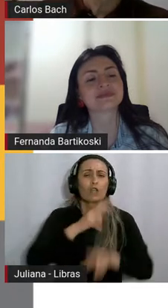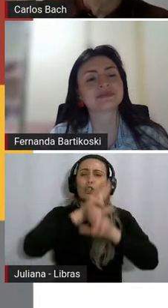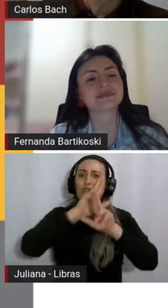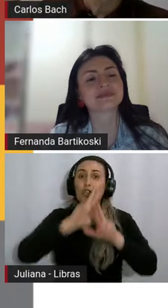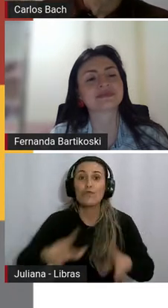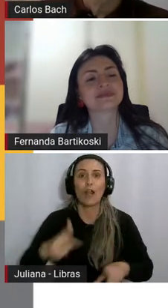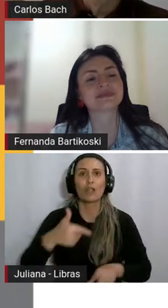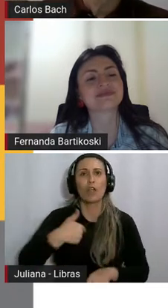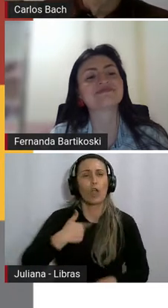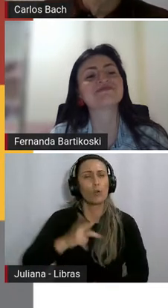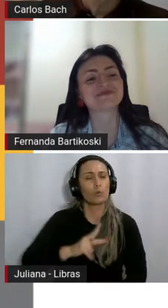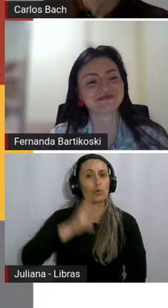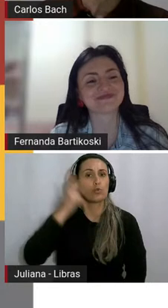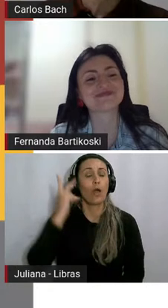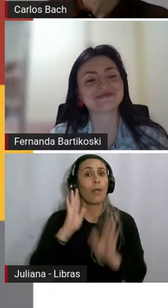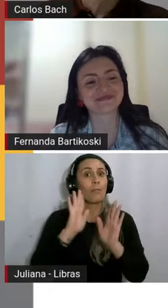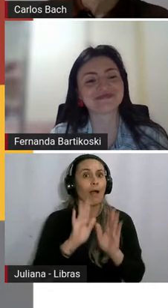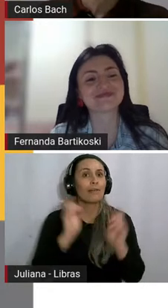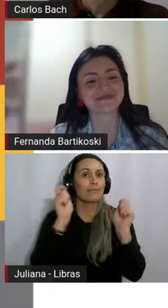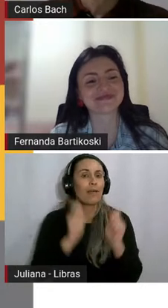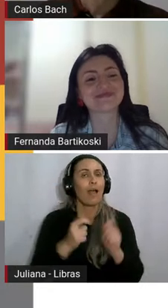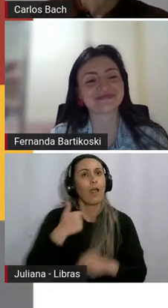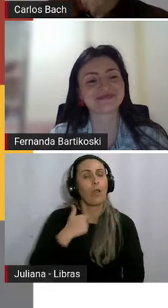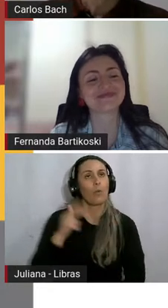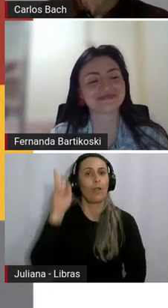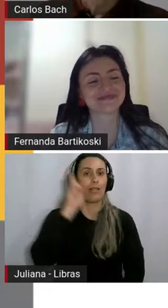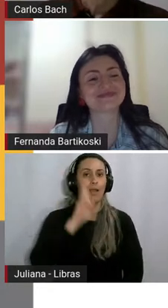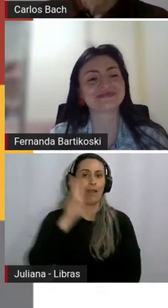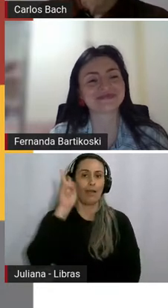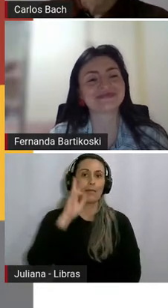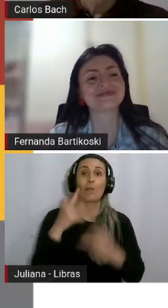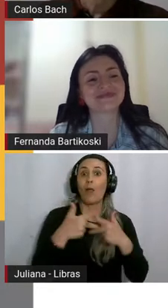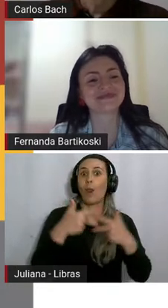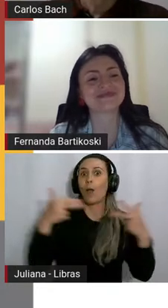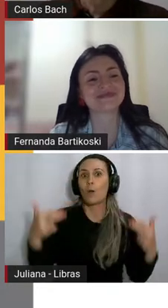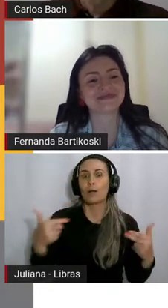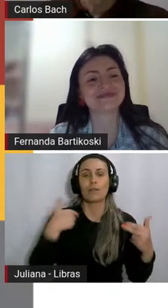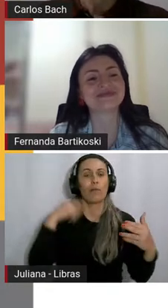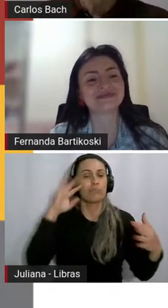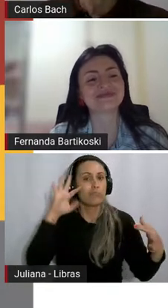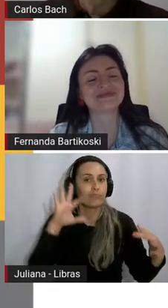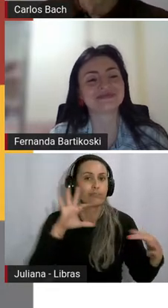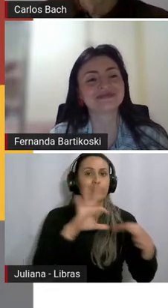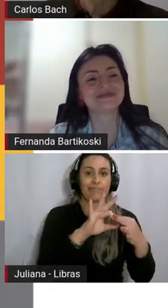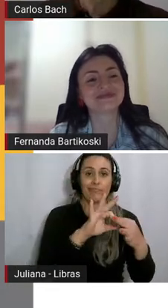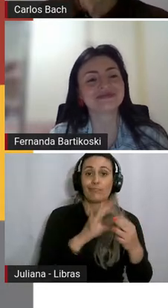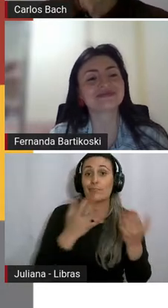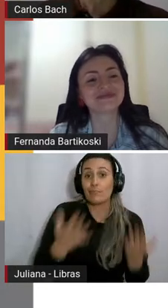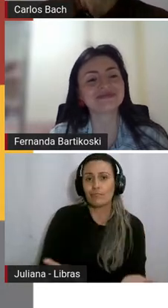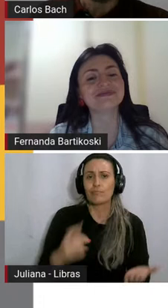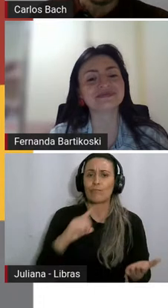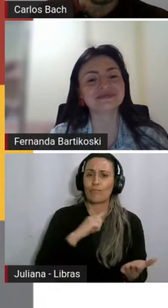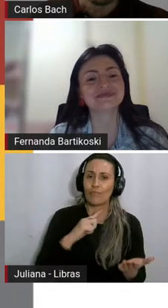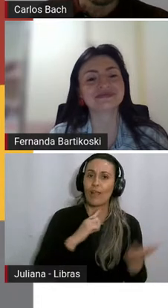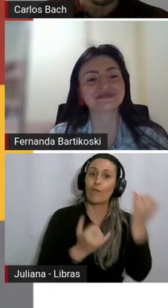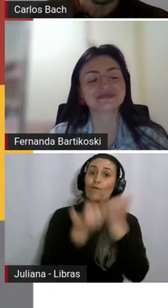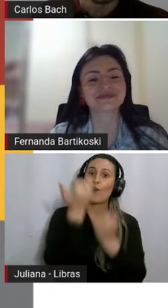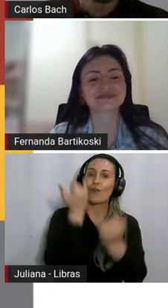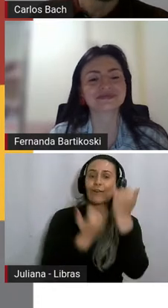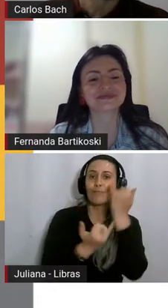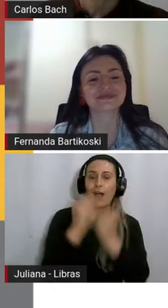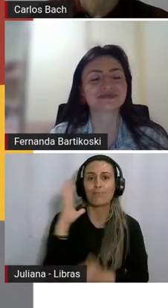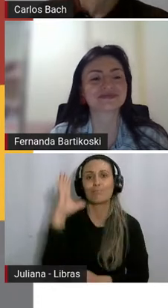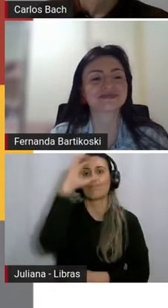recordar momentos nossos a partir do que a gente lê. Então, e ter lições a partir daquilo. E isso